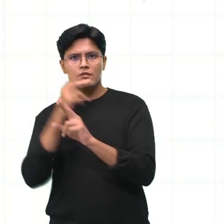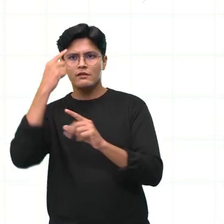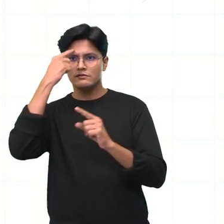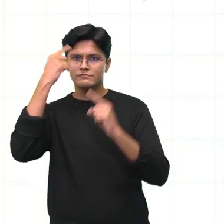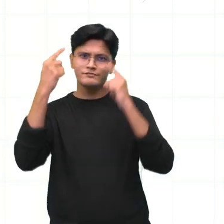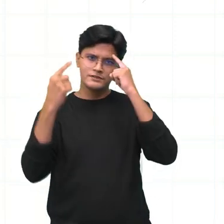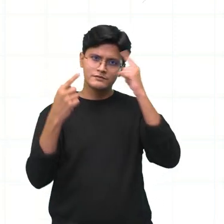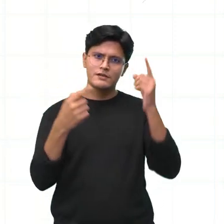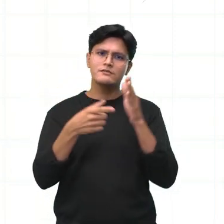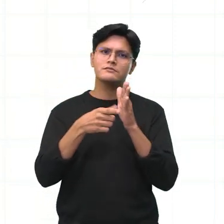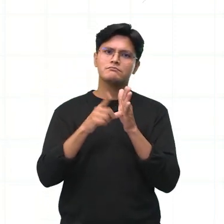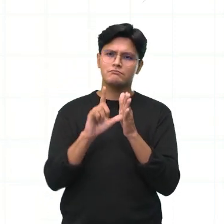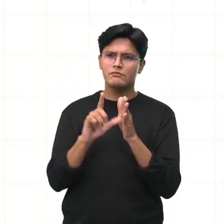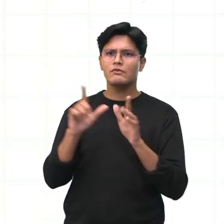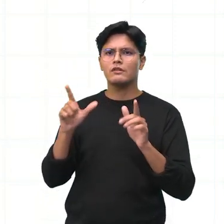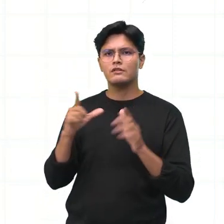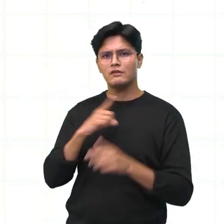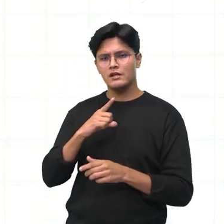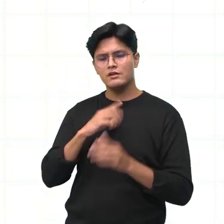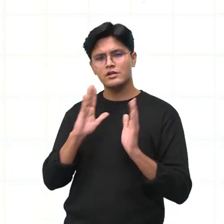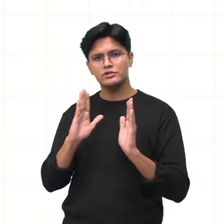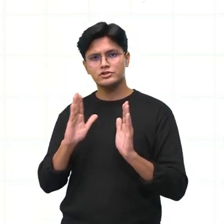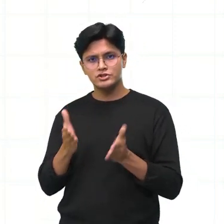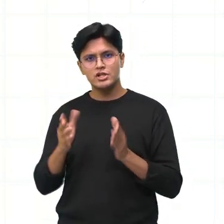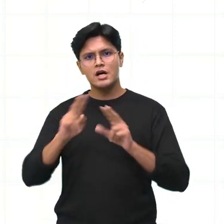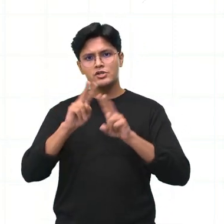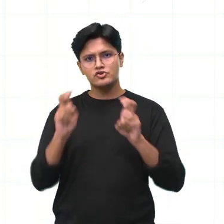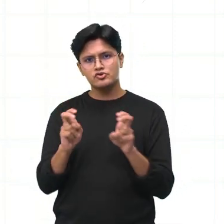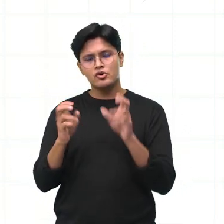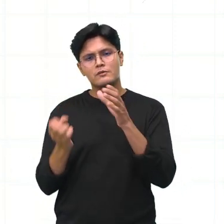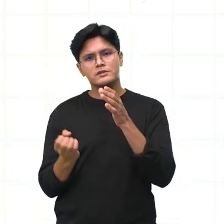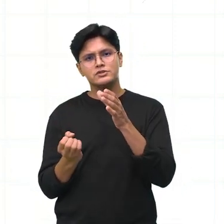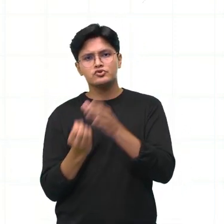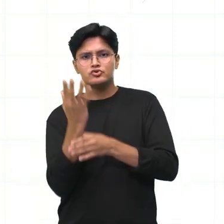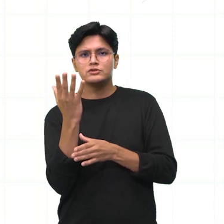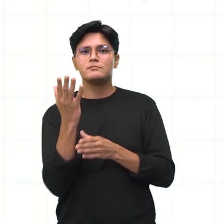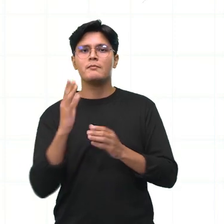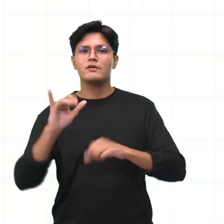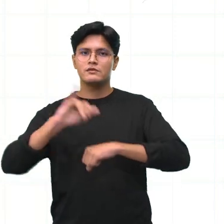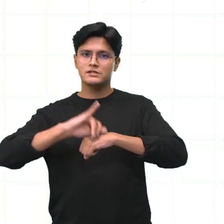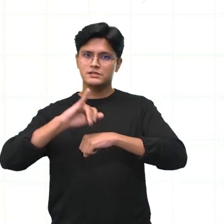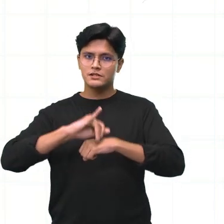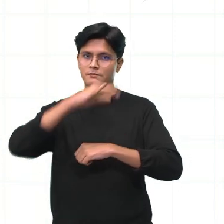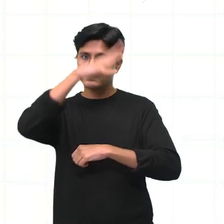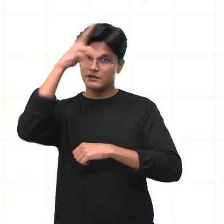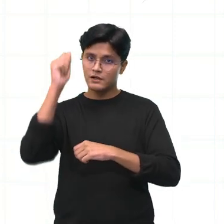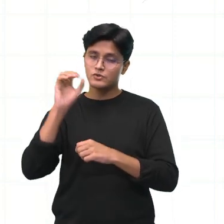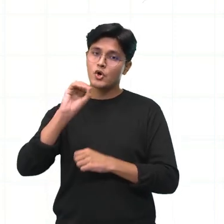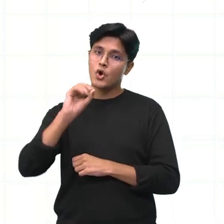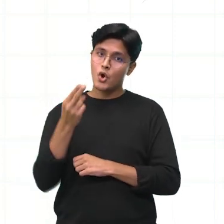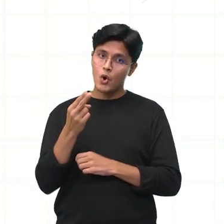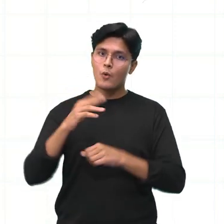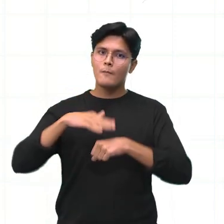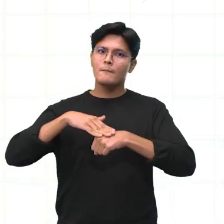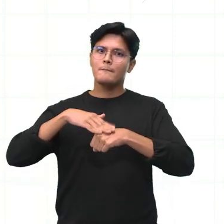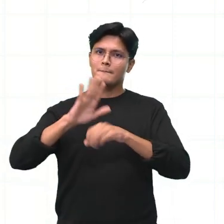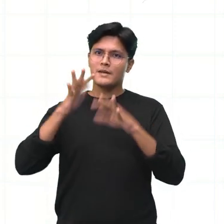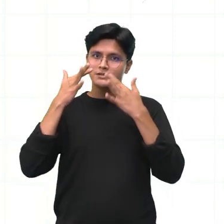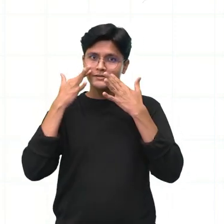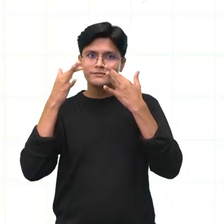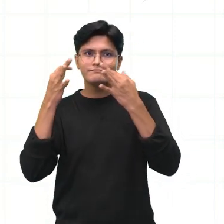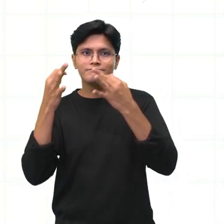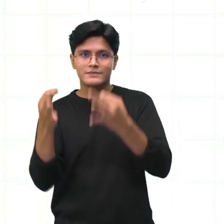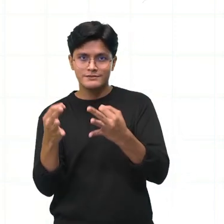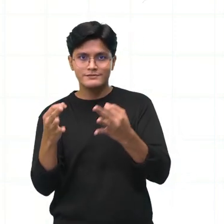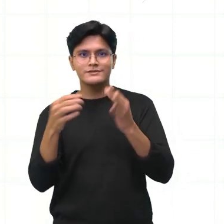prévias, né, sobre o surgimento da cidade de Manaus. Ou ele vai ficar mais atento, prestando atenção ali no que você vai